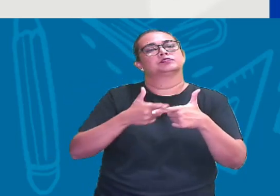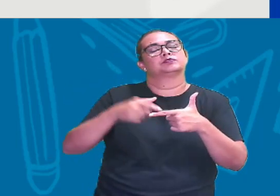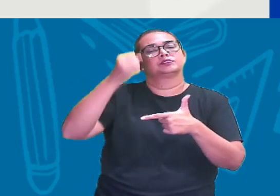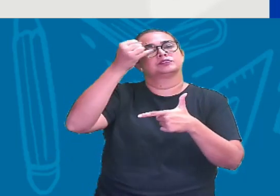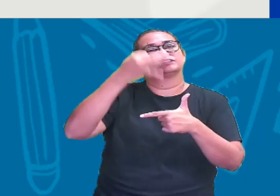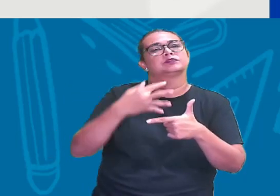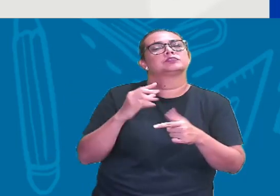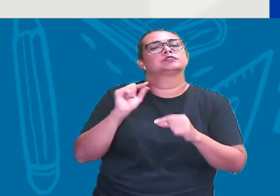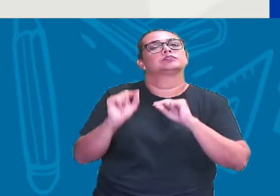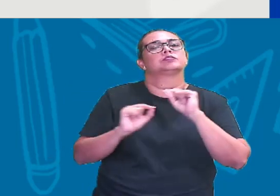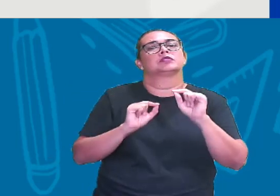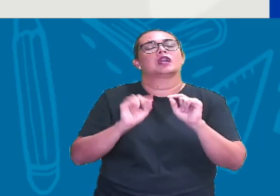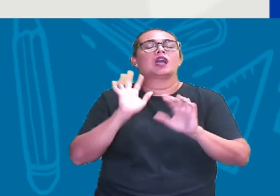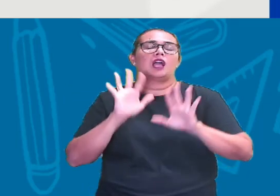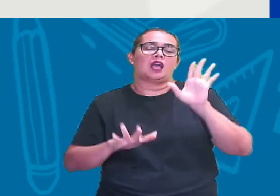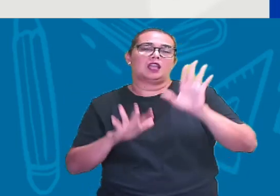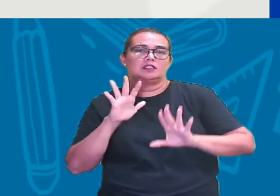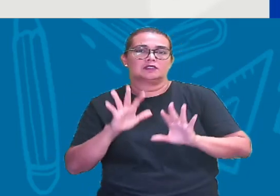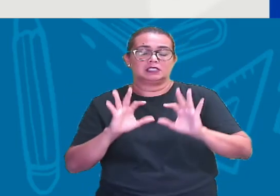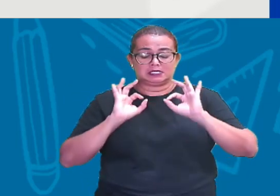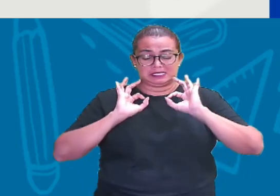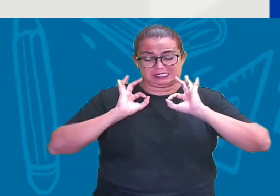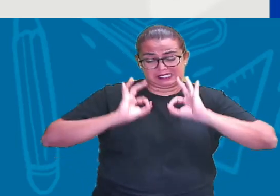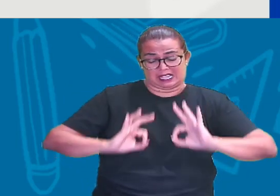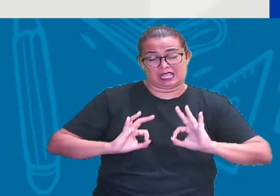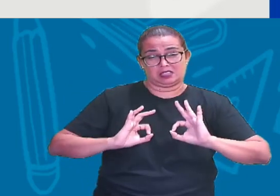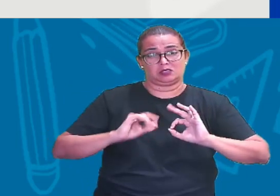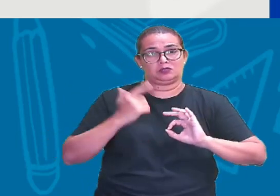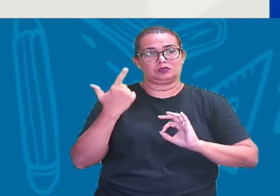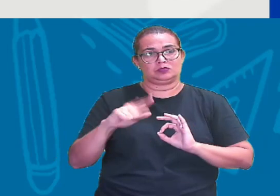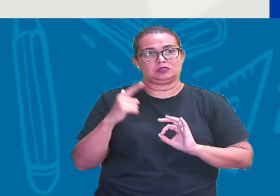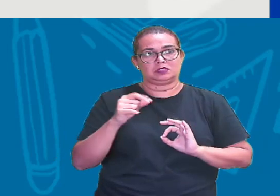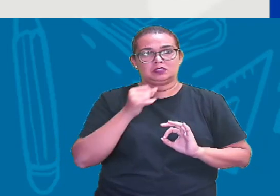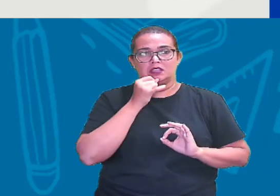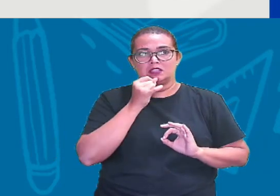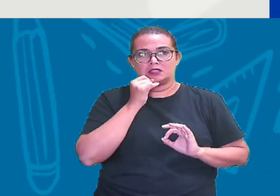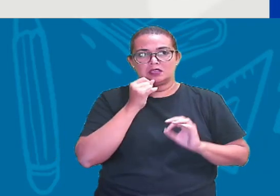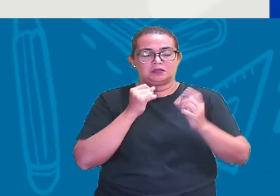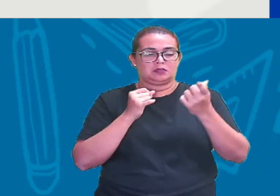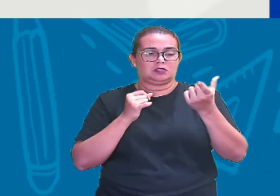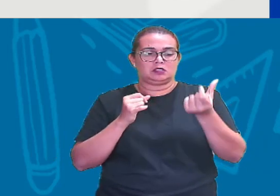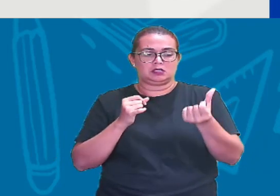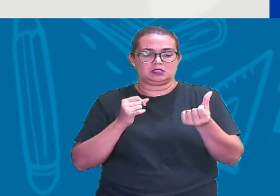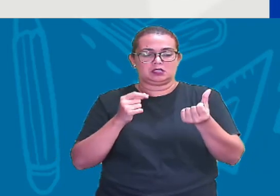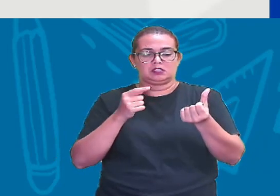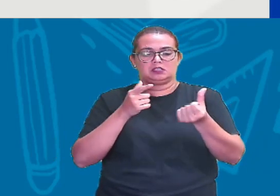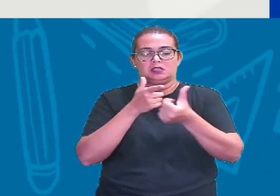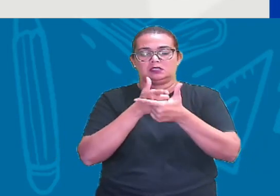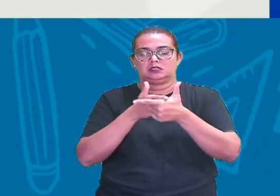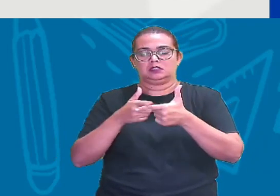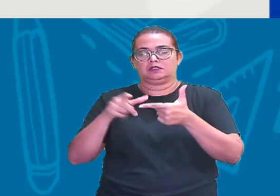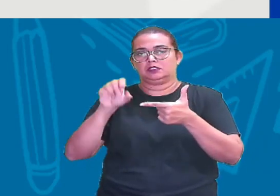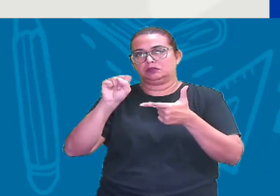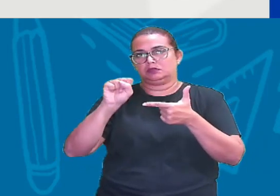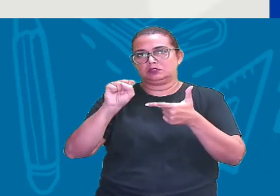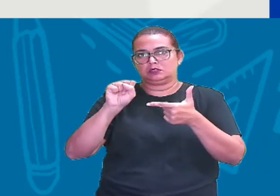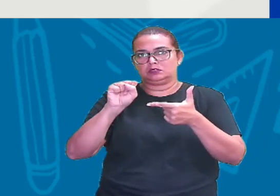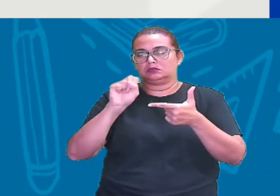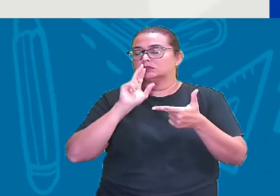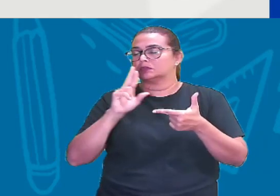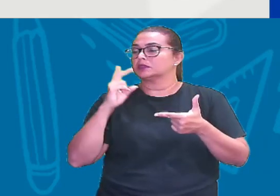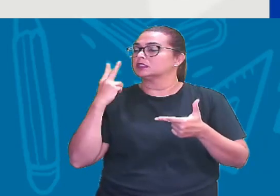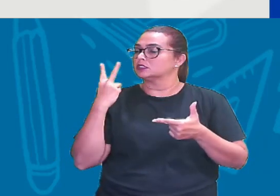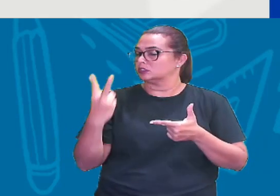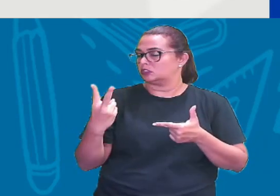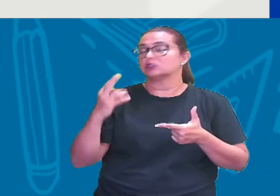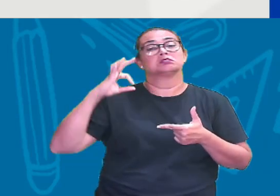Elas não são exatas Olha aí 16 dividido por 2 Por 8 2 É uma